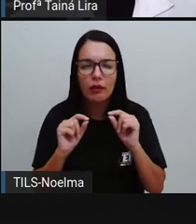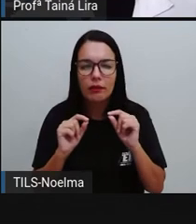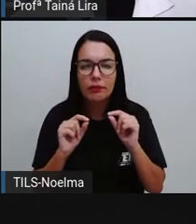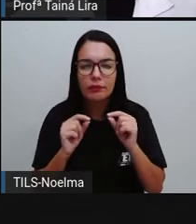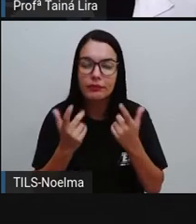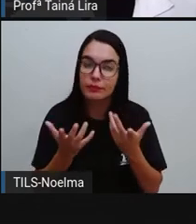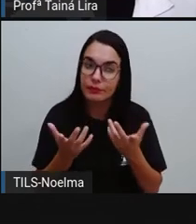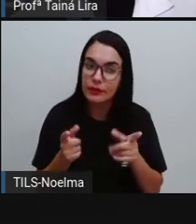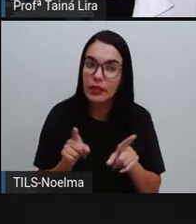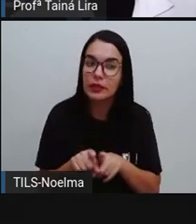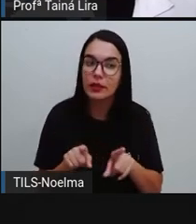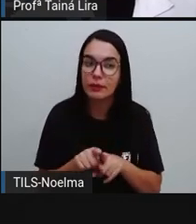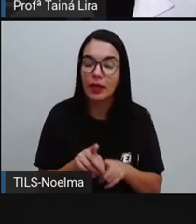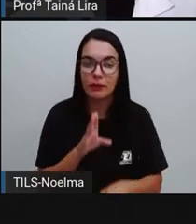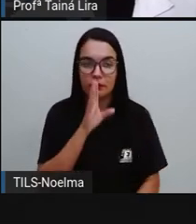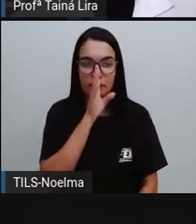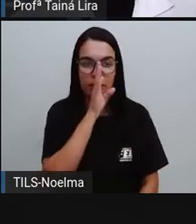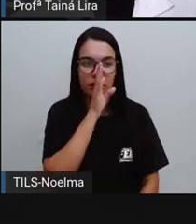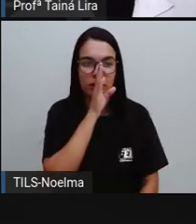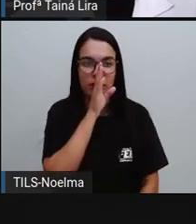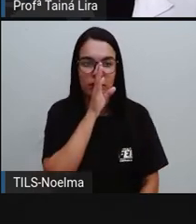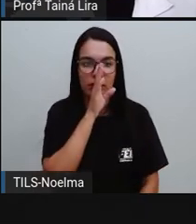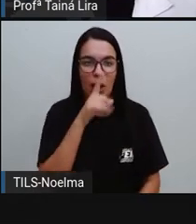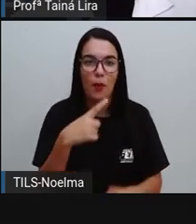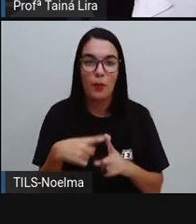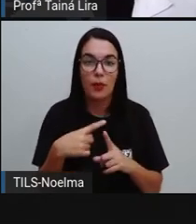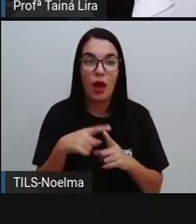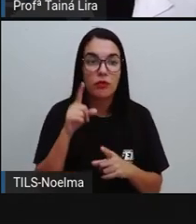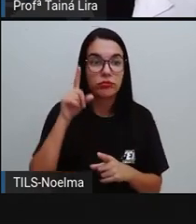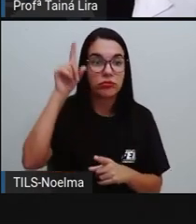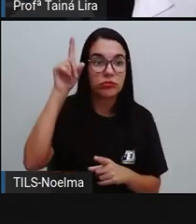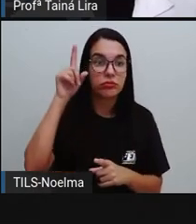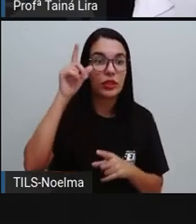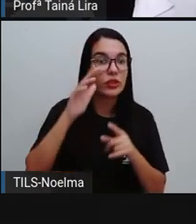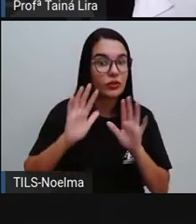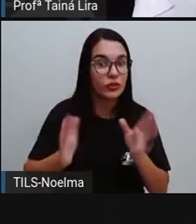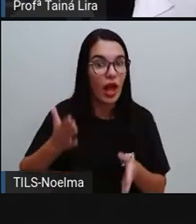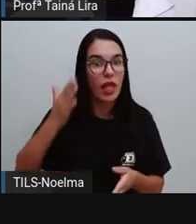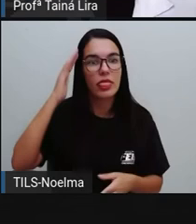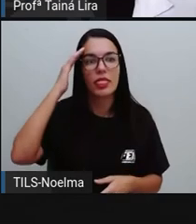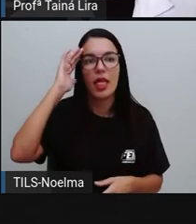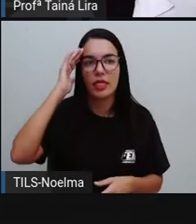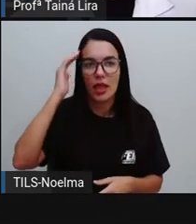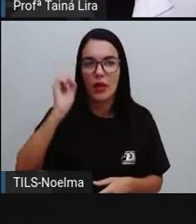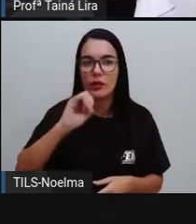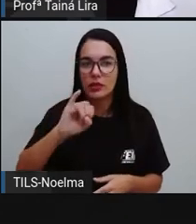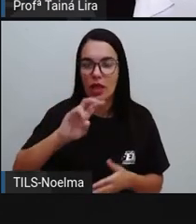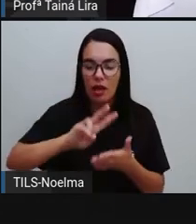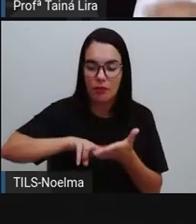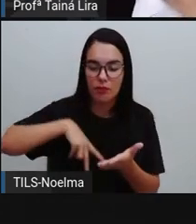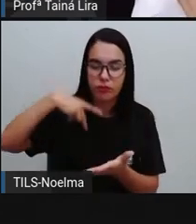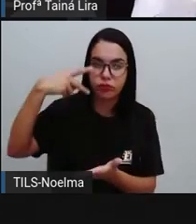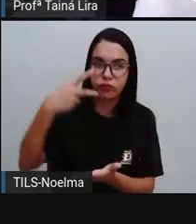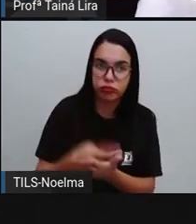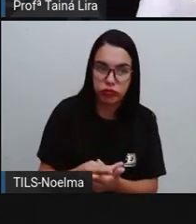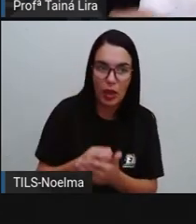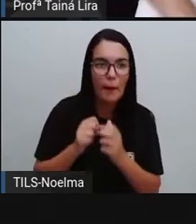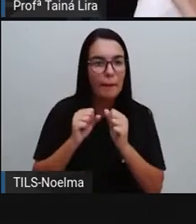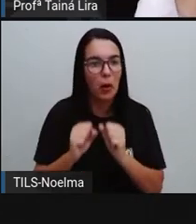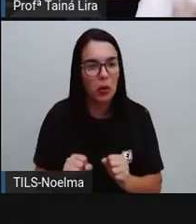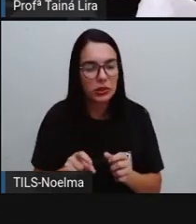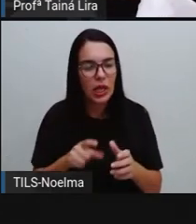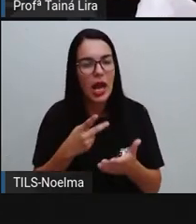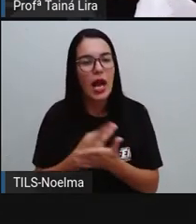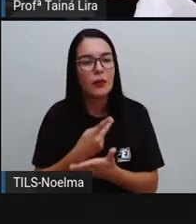Não estão, né? Porque aqui em cima, eles já pensaram que uma queda escorregando na banana pode realmente